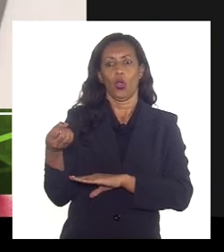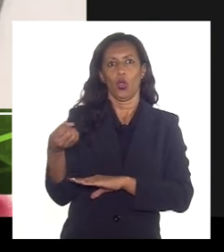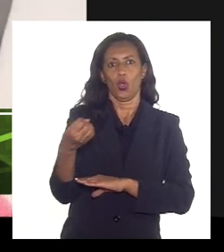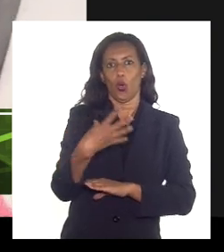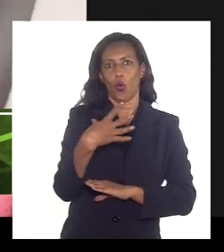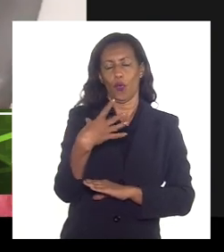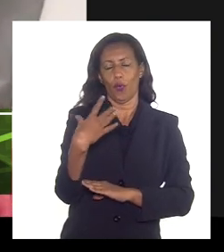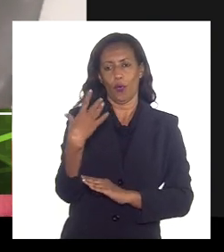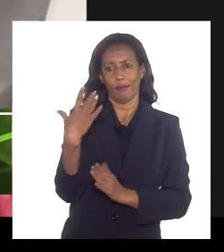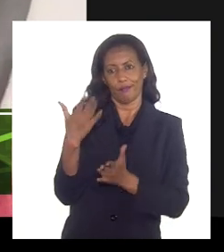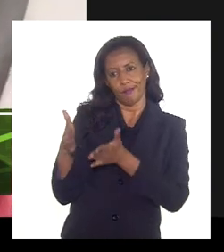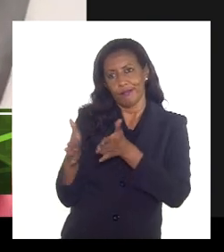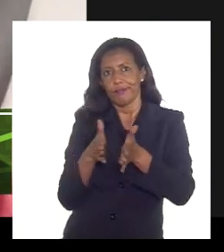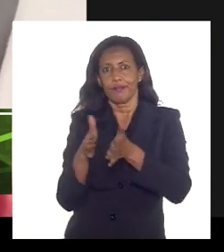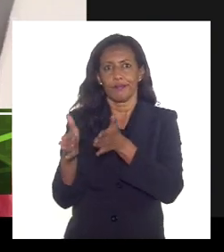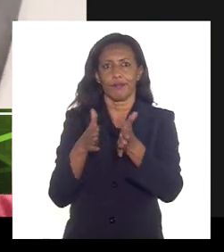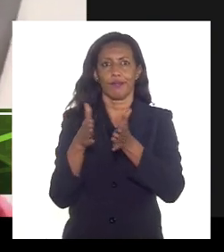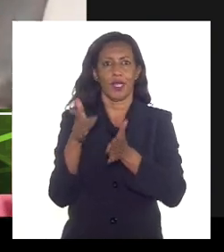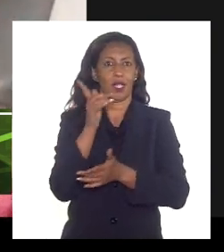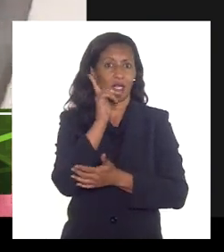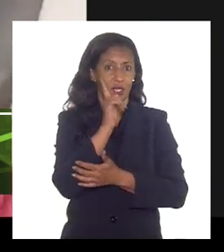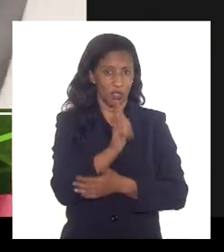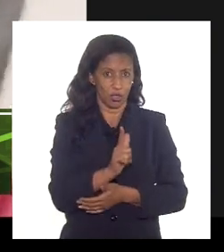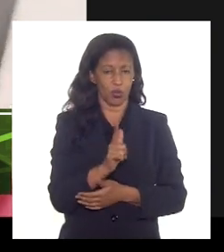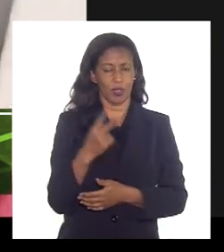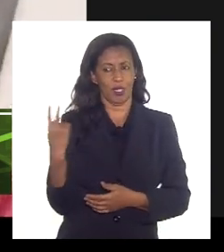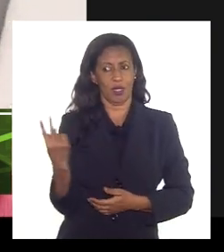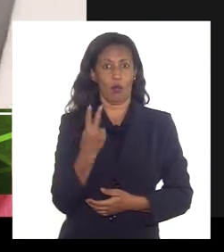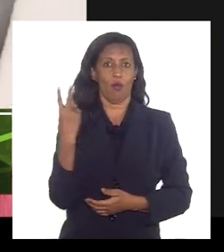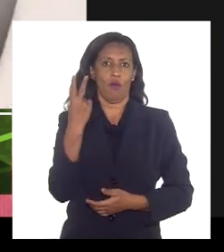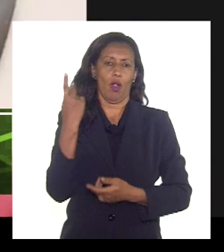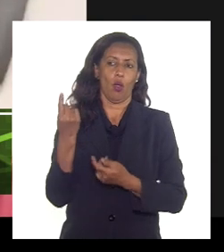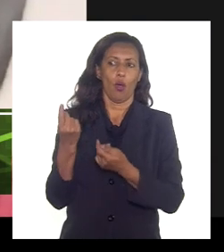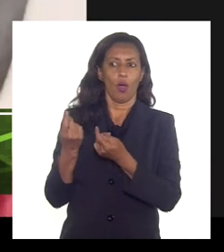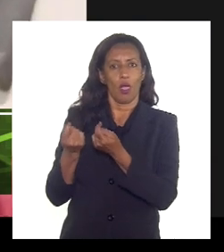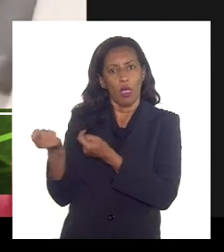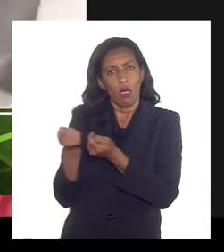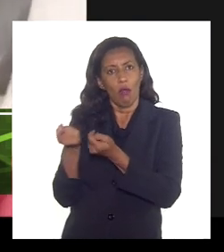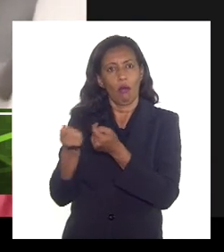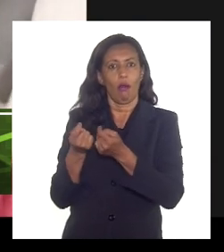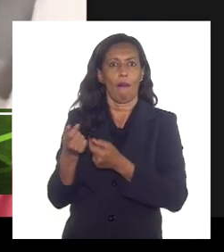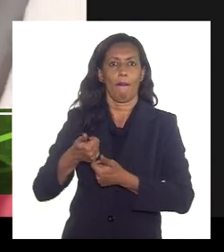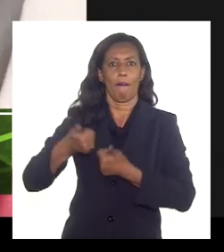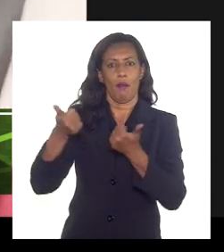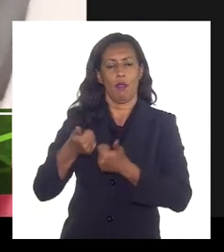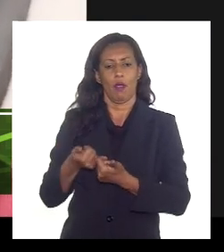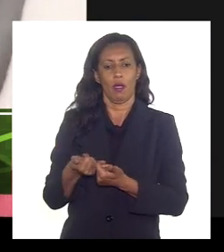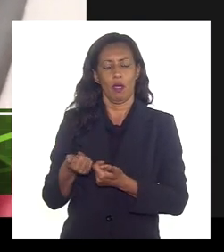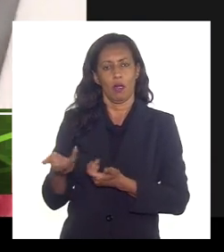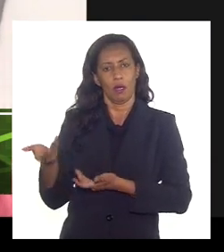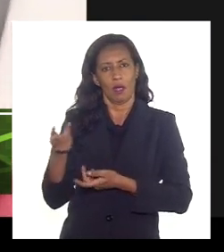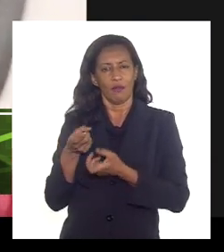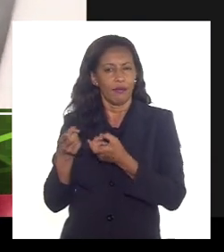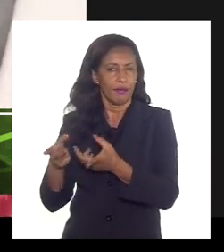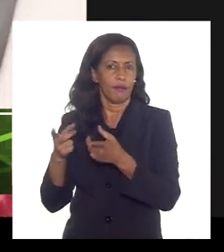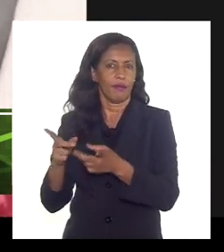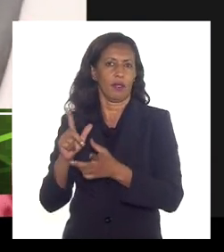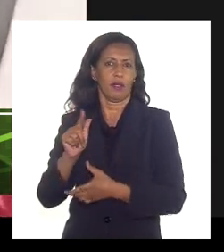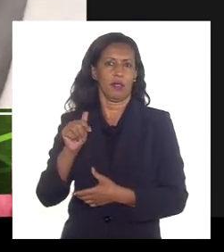marco do gás a gente consegue dar um valor econômico um pouco melhor a comercialização desse gás